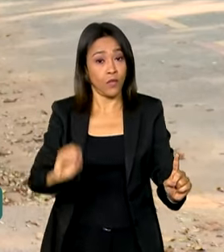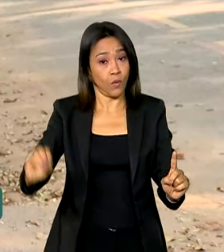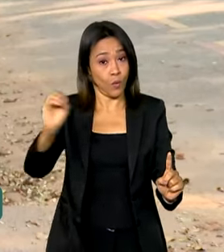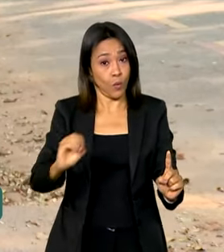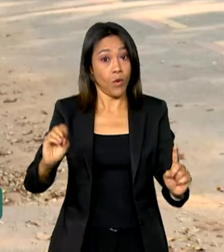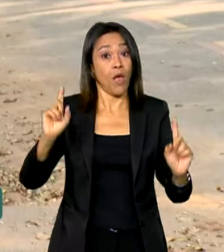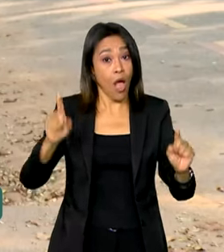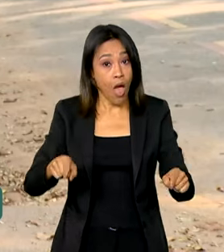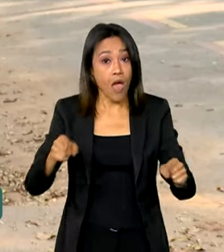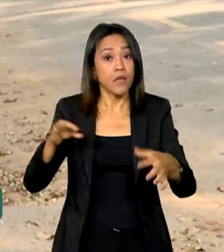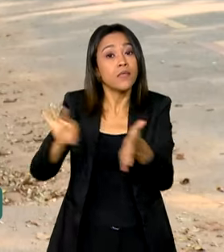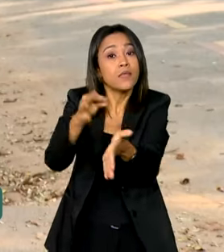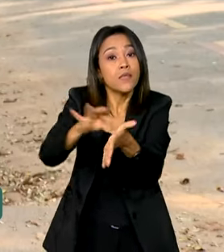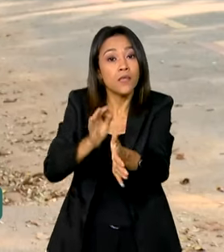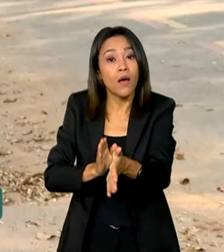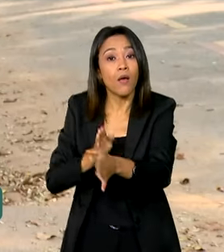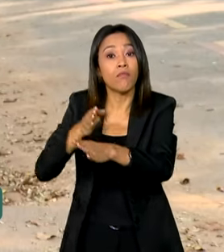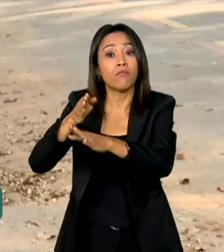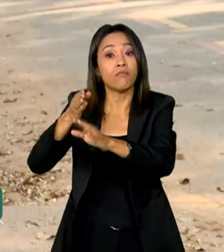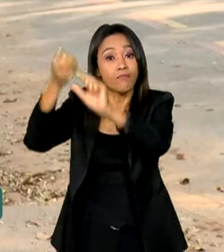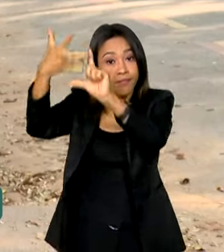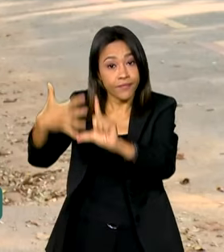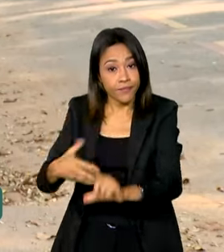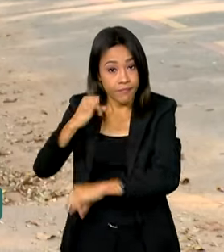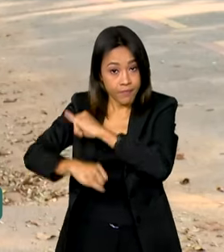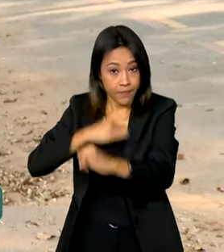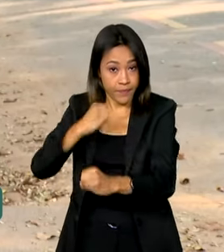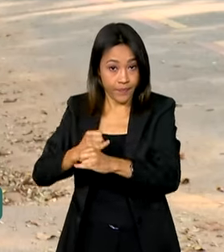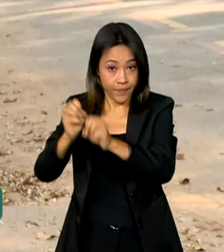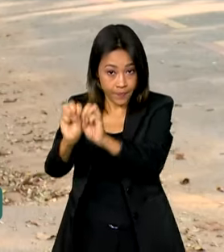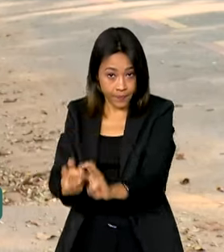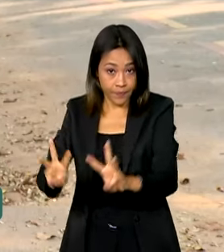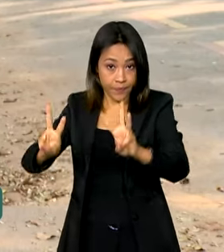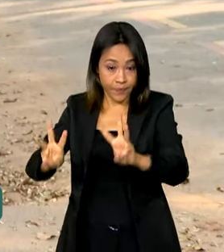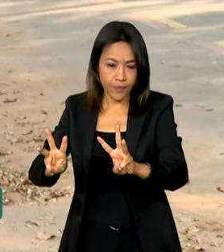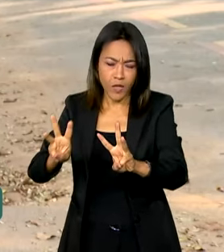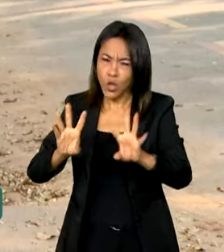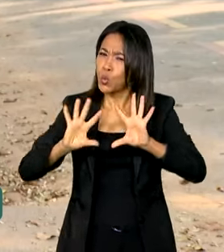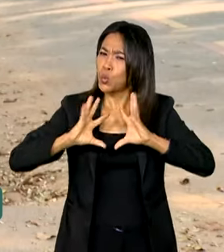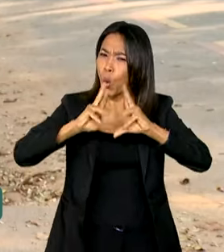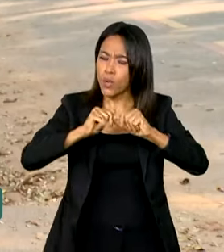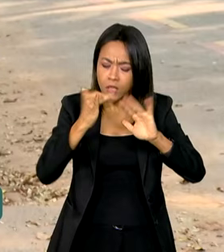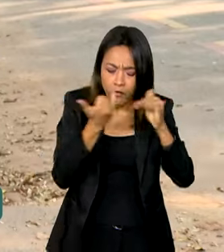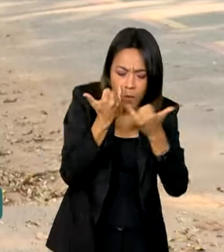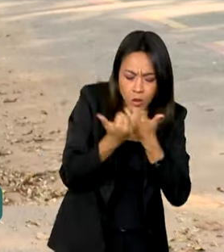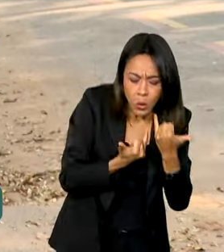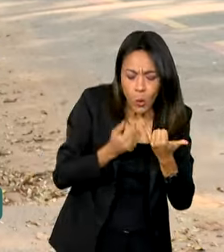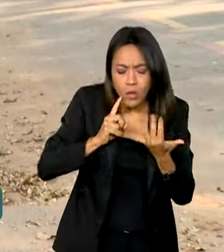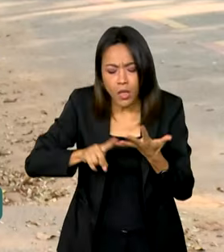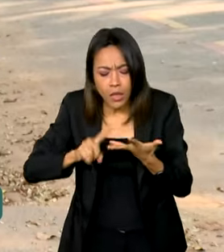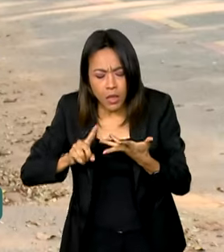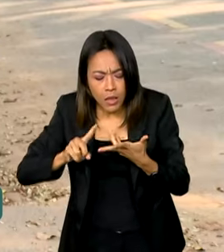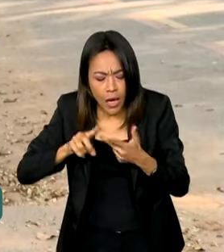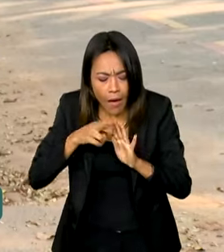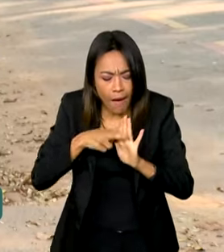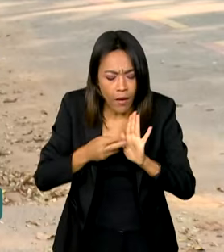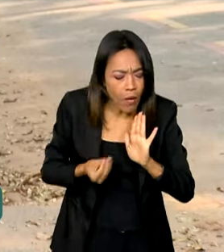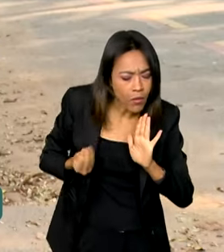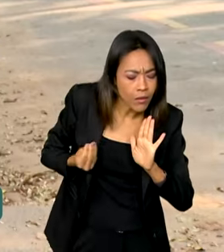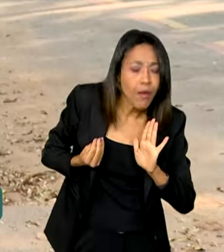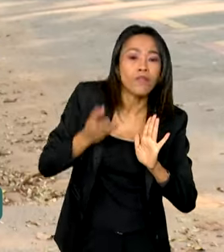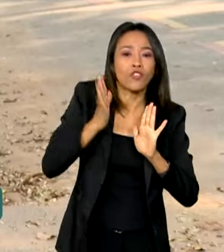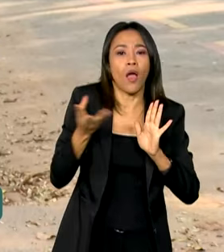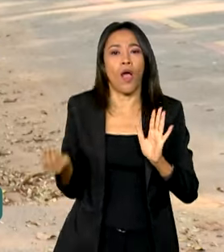feitas pelo site Mapa da Cultura. Inclusive, todas as informações sobre a inscrição e o edital